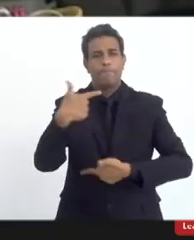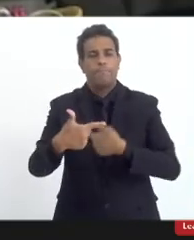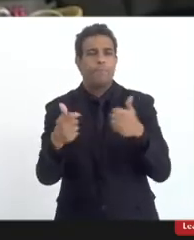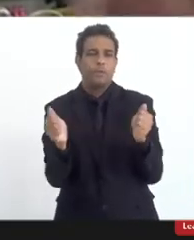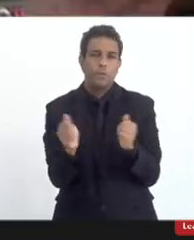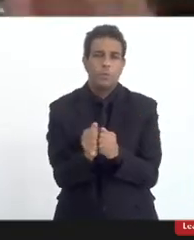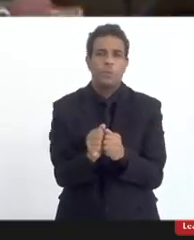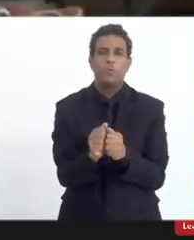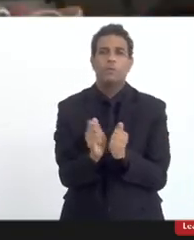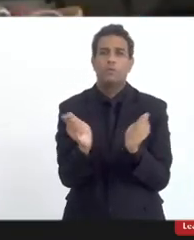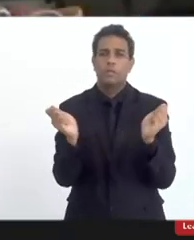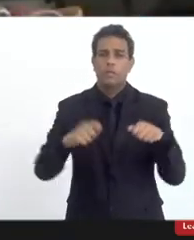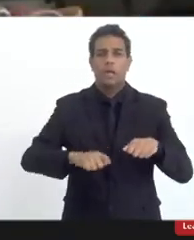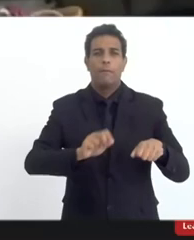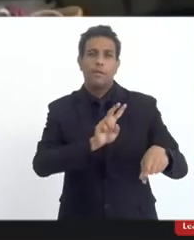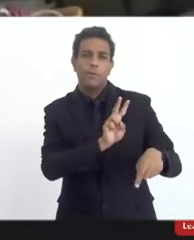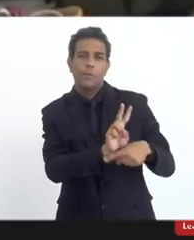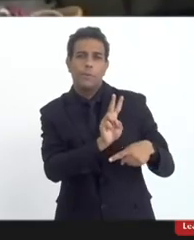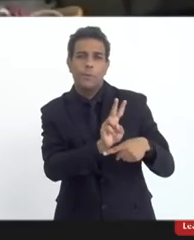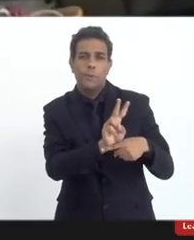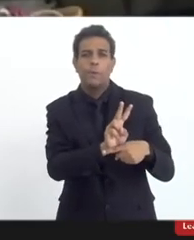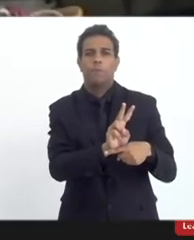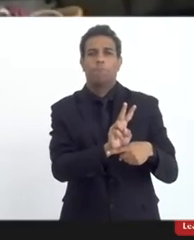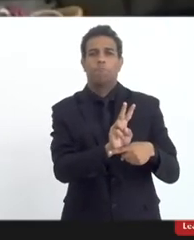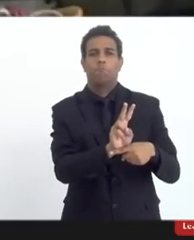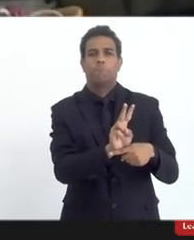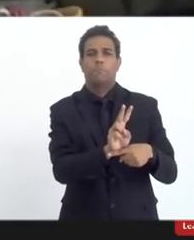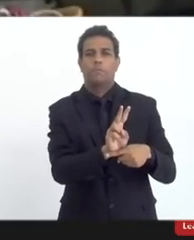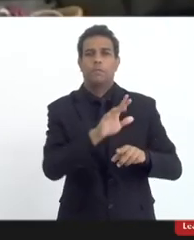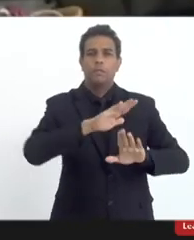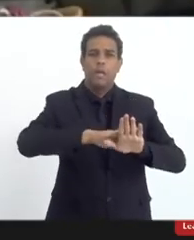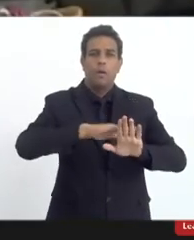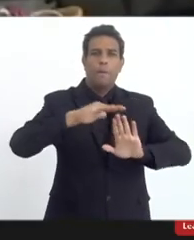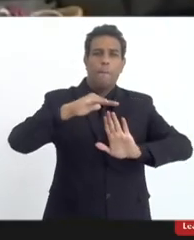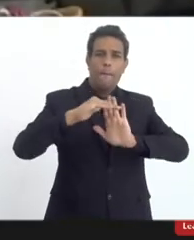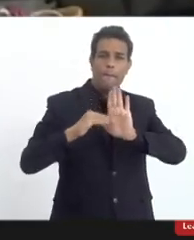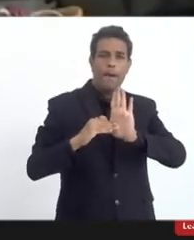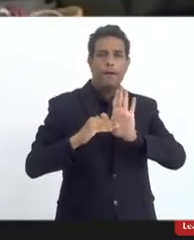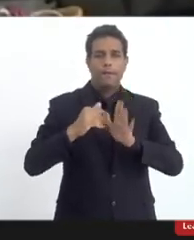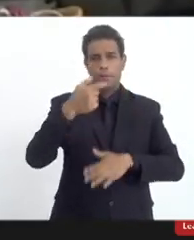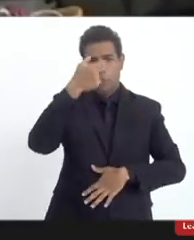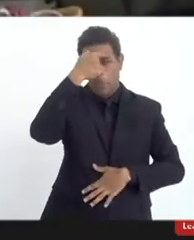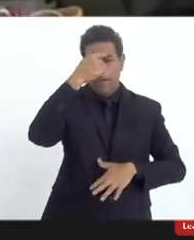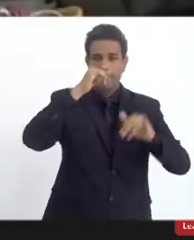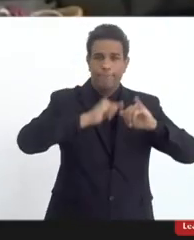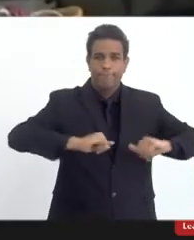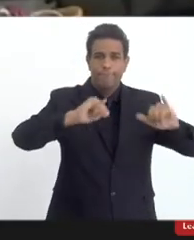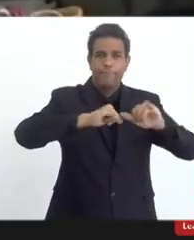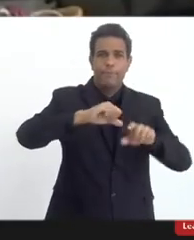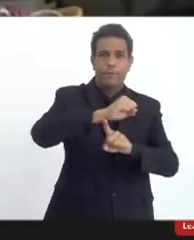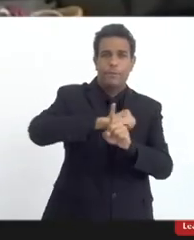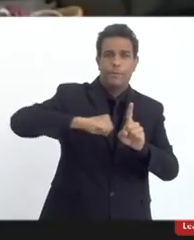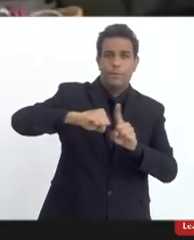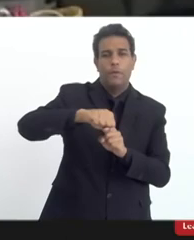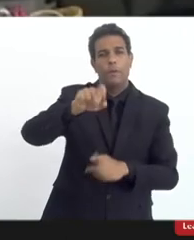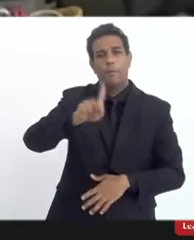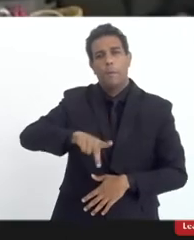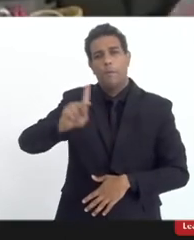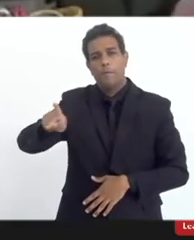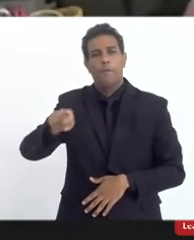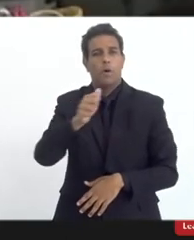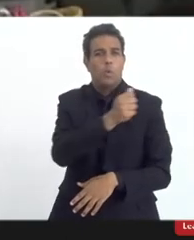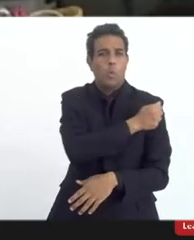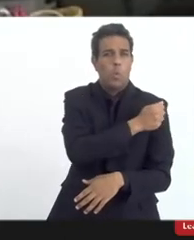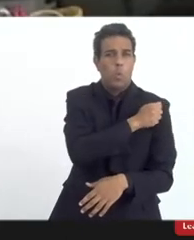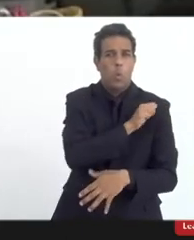de forma em primeiro lugar preventivo né com esses projetos ou seja conscientizando os professores os nossos